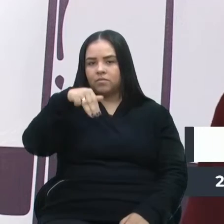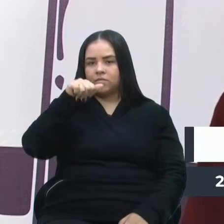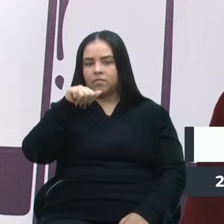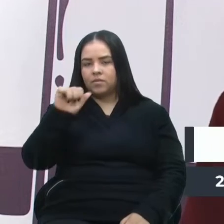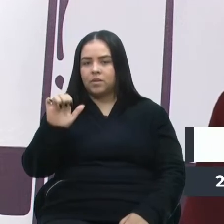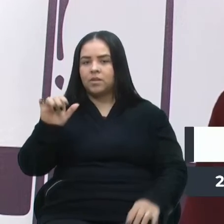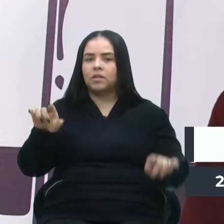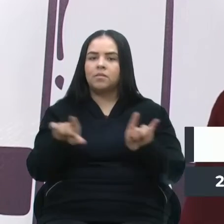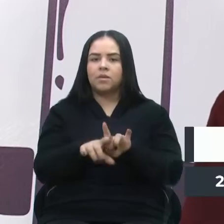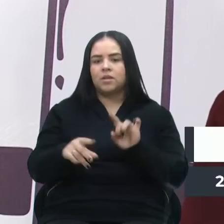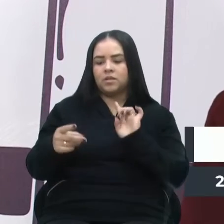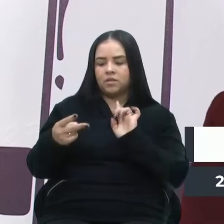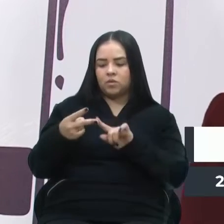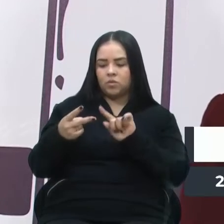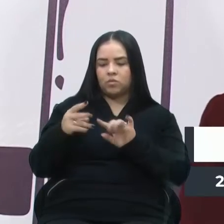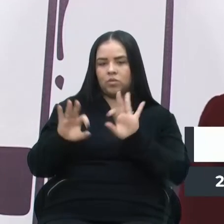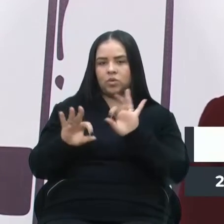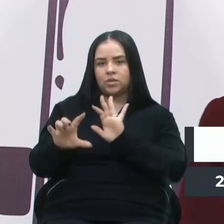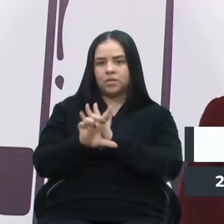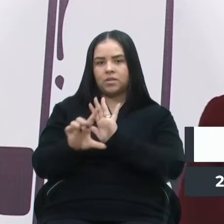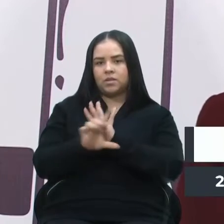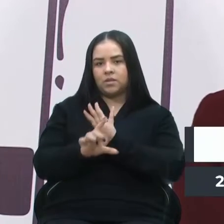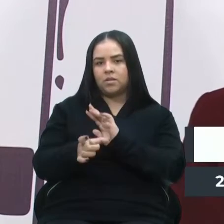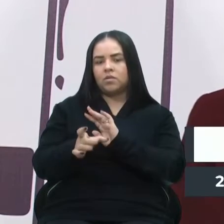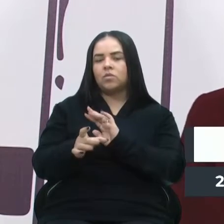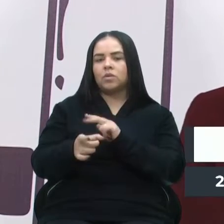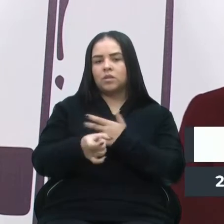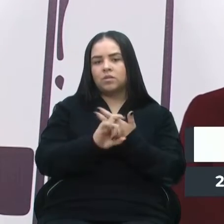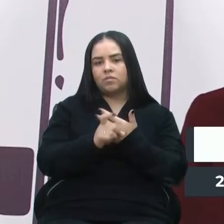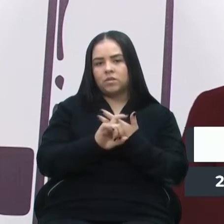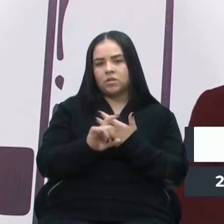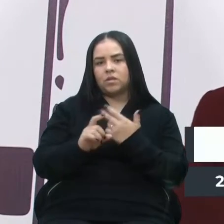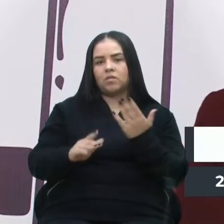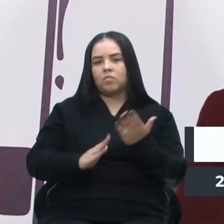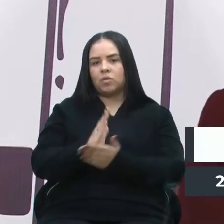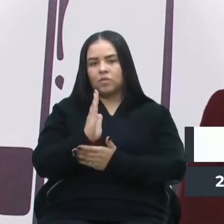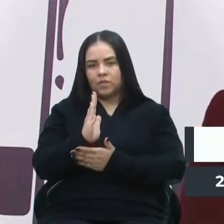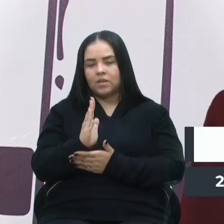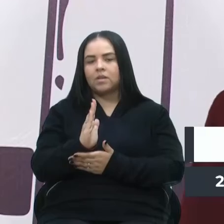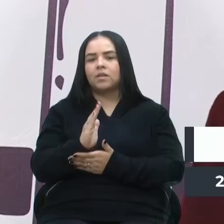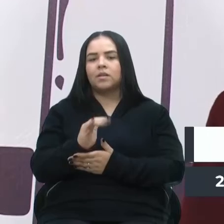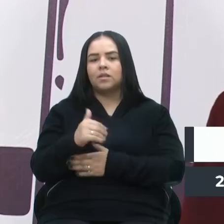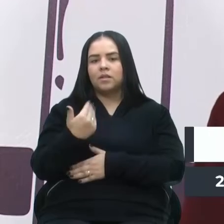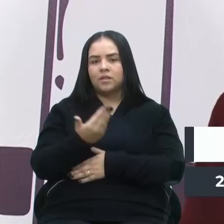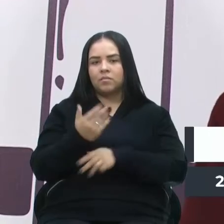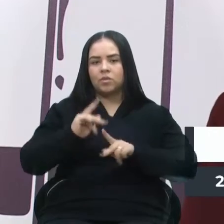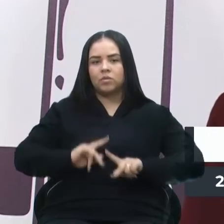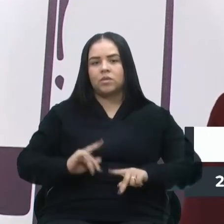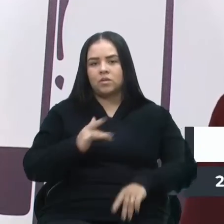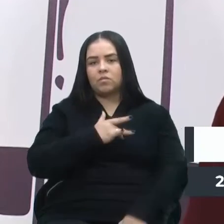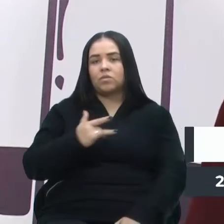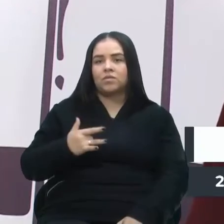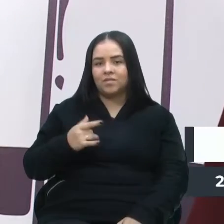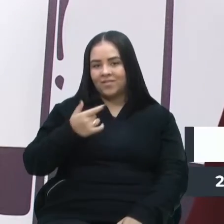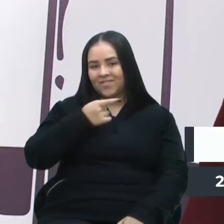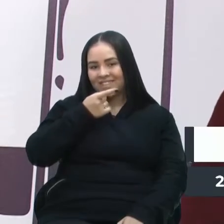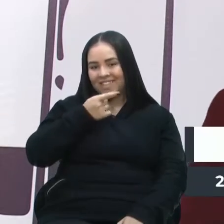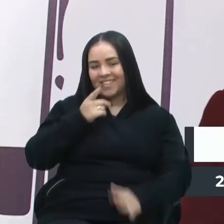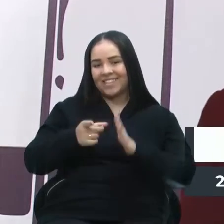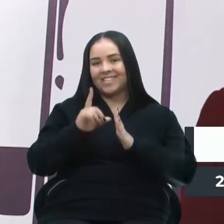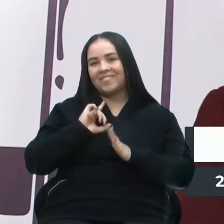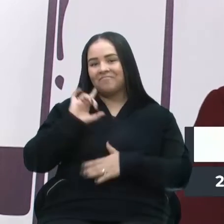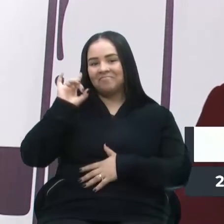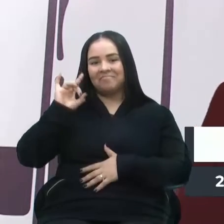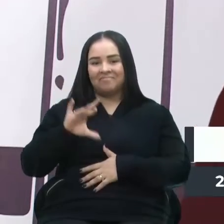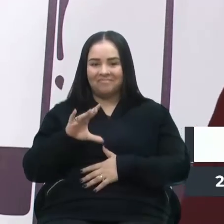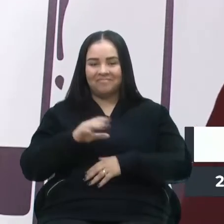lugar, outro projeto de lei de autoria do Poder Executivo, que autoriza, então, esse dos agentes de saúde que eu falei já anteriormente. E